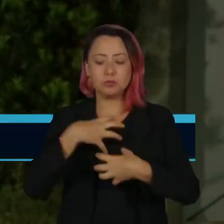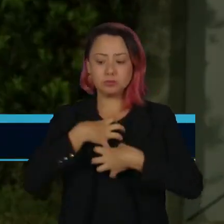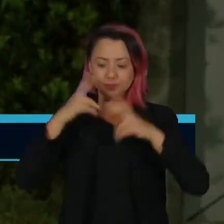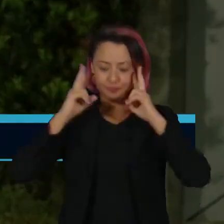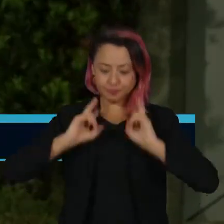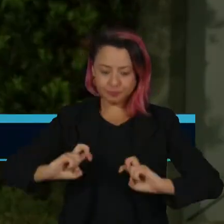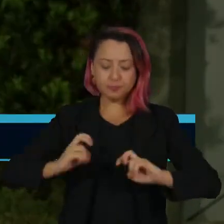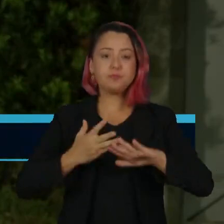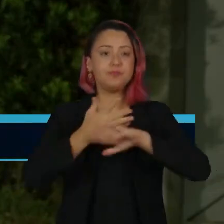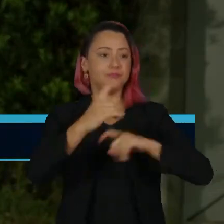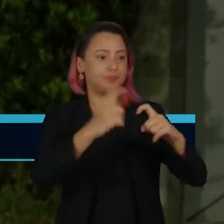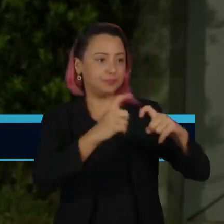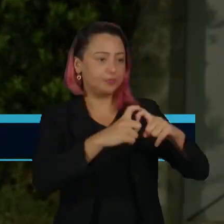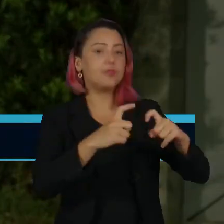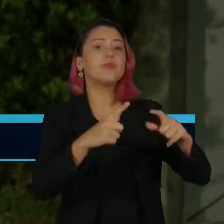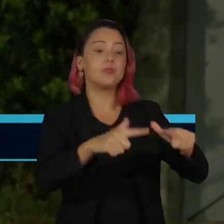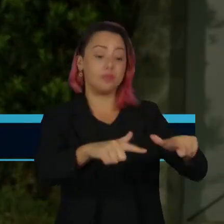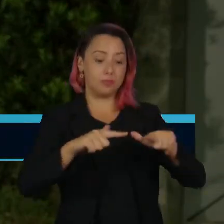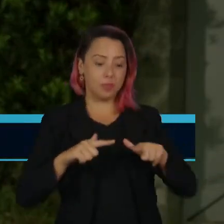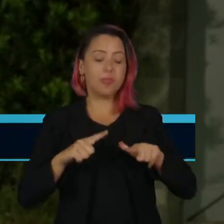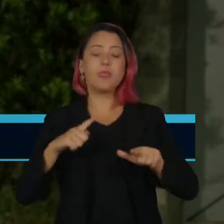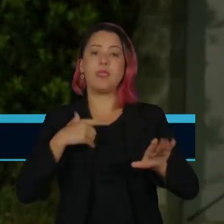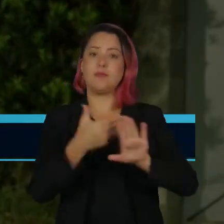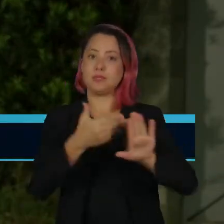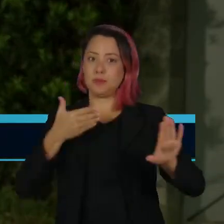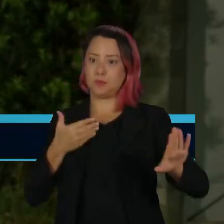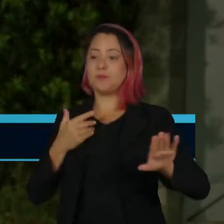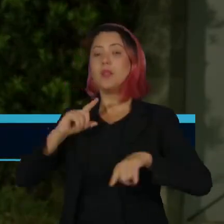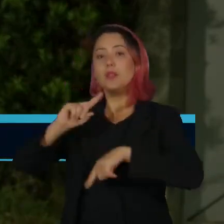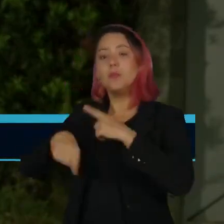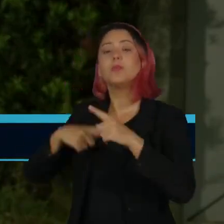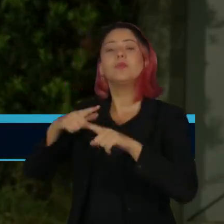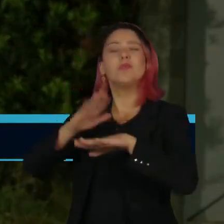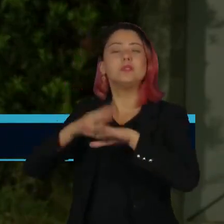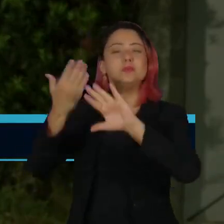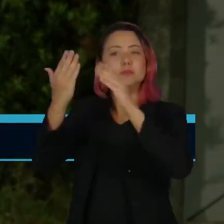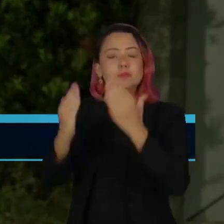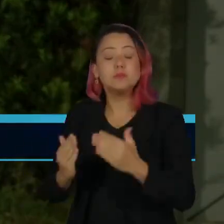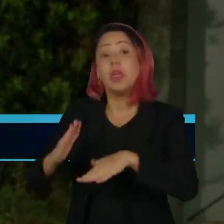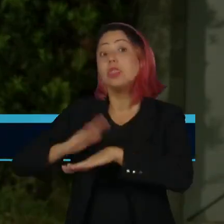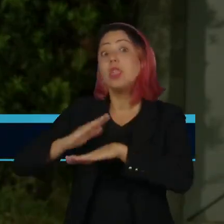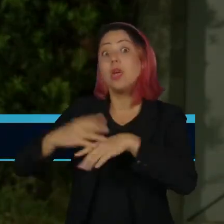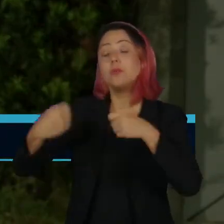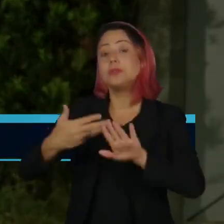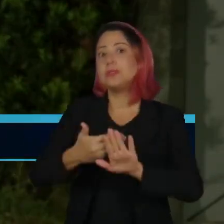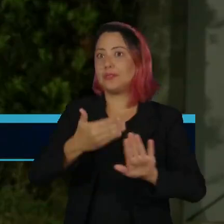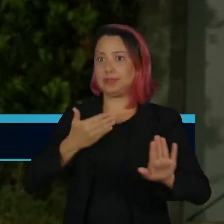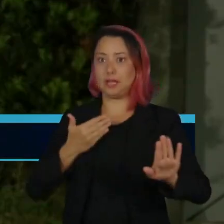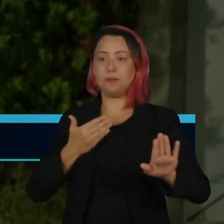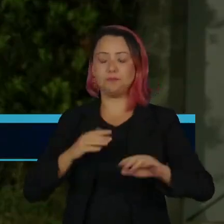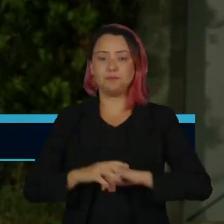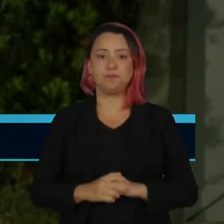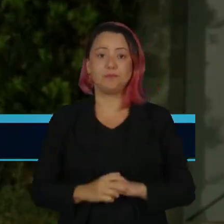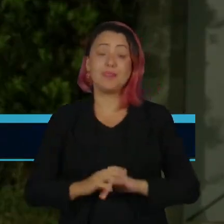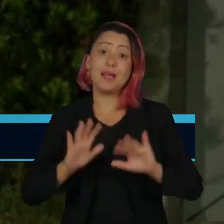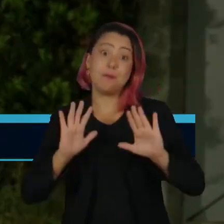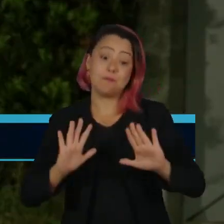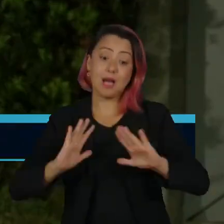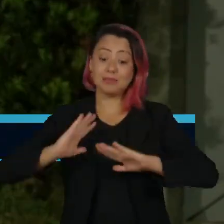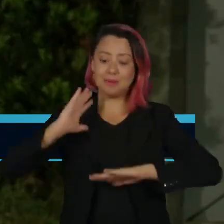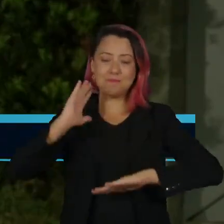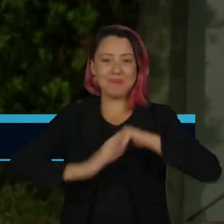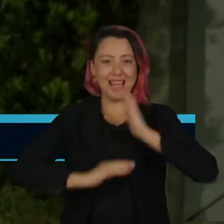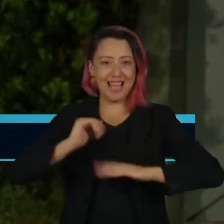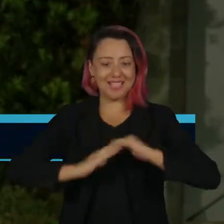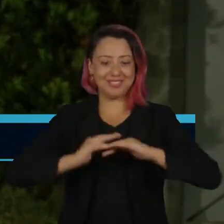Depois, o INSS submete o empregado a uma perícia para avaliar o tempo necessário de afastamento. Na prática, as mudanças devem